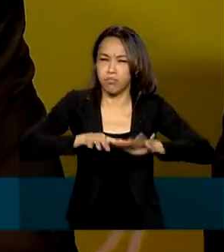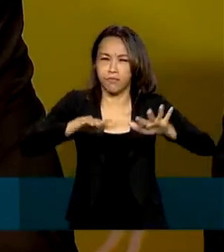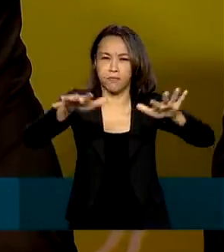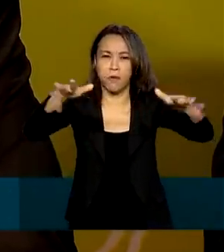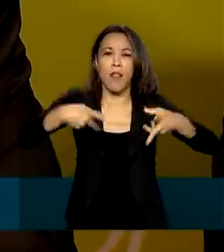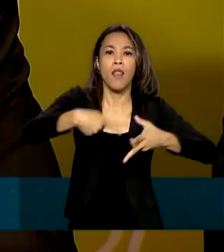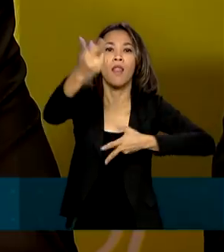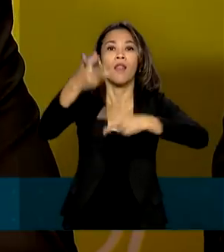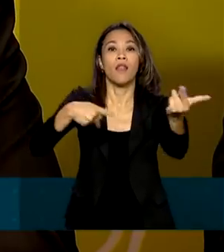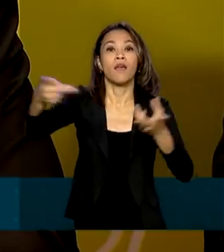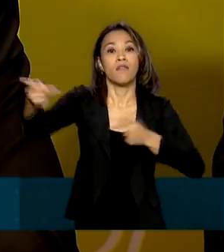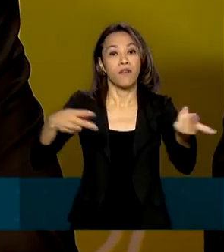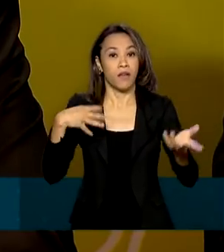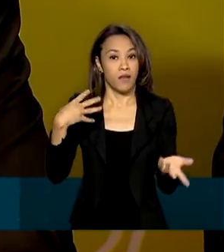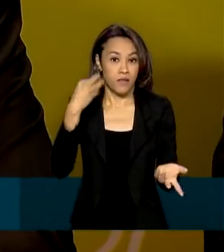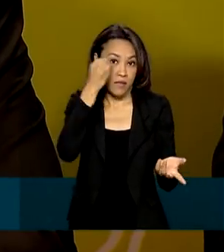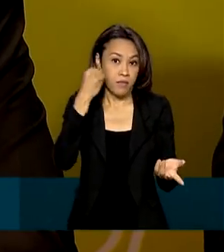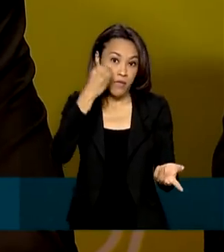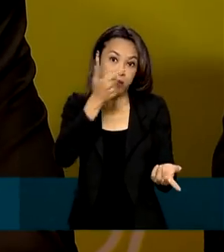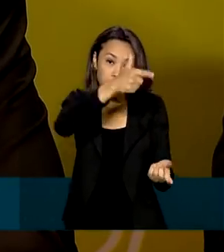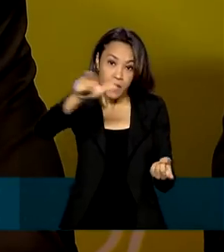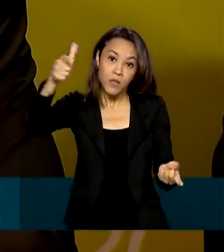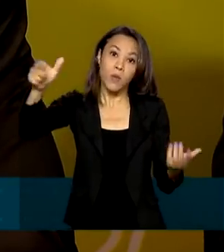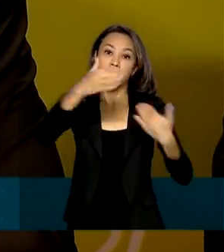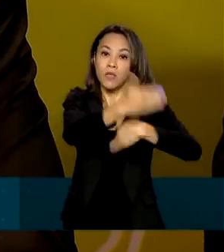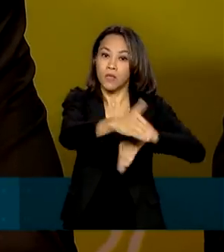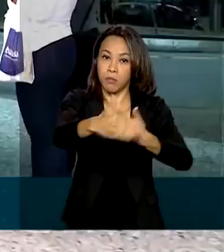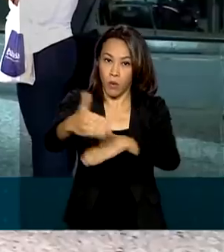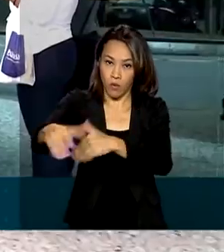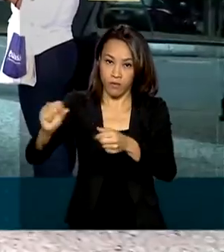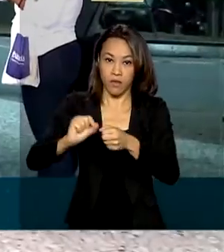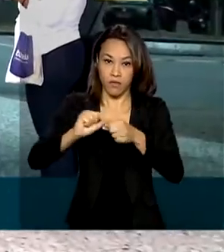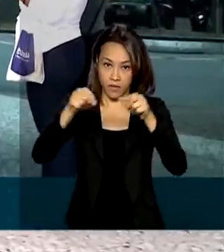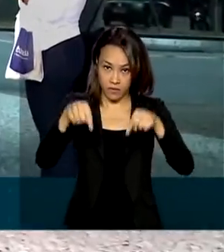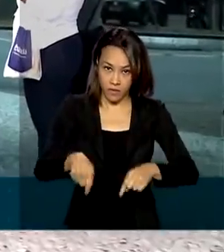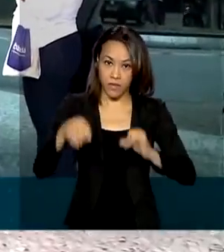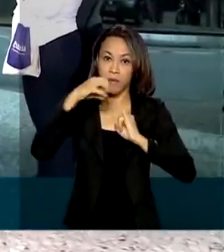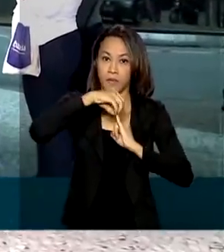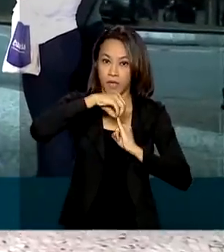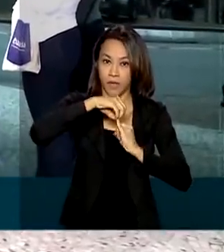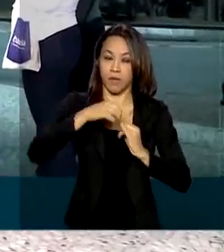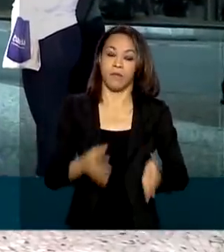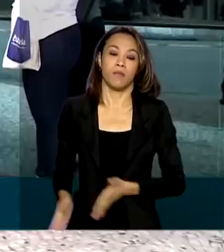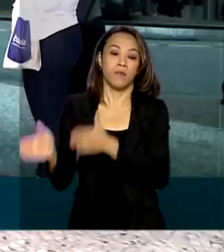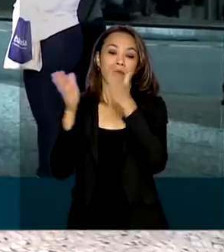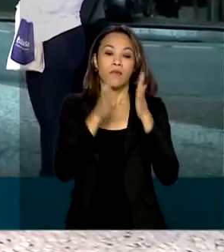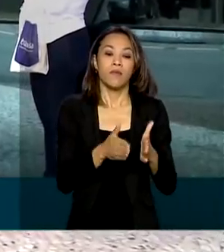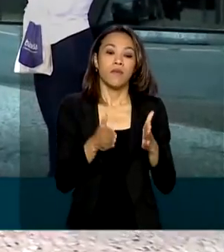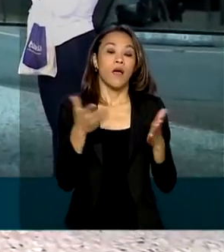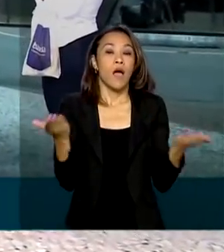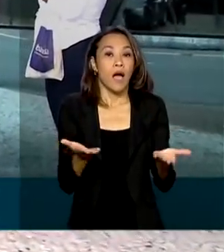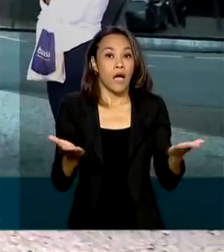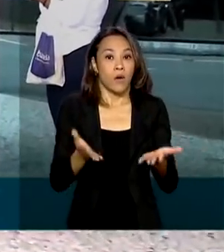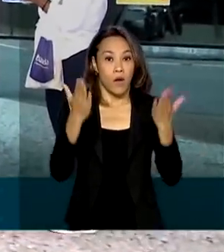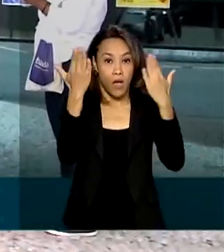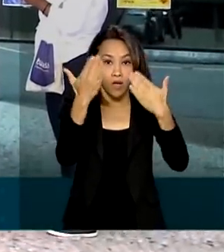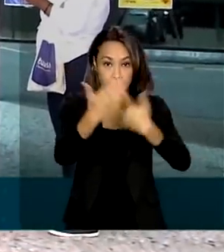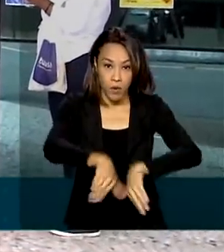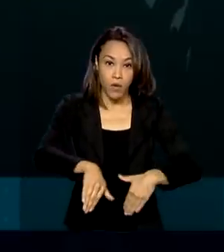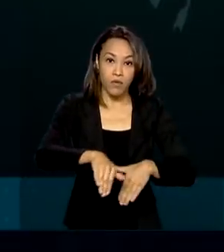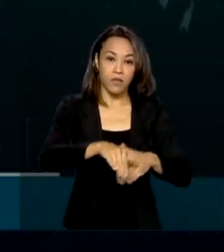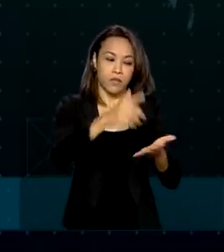experiência para outros exames que nós fazemos aqui no INEP. Agora que as provas impressas e digitais foram